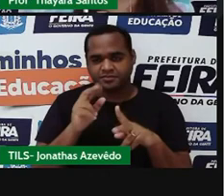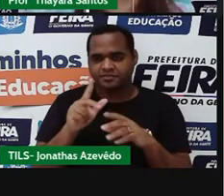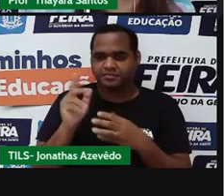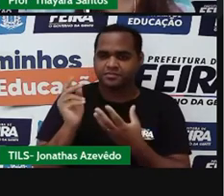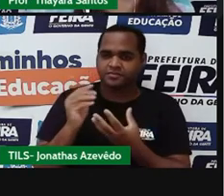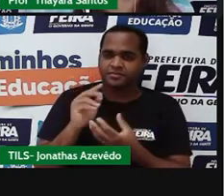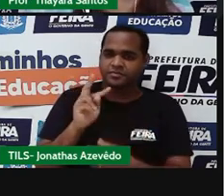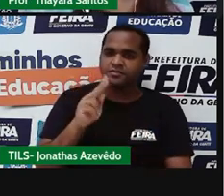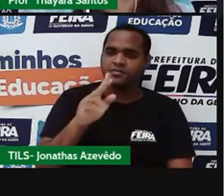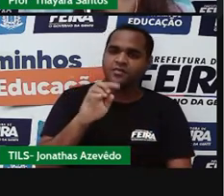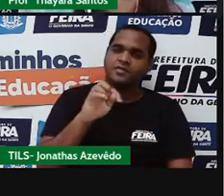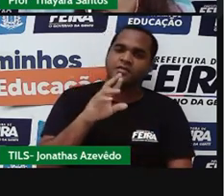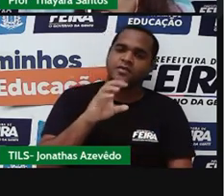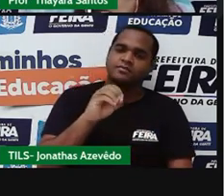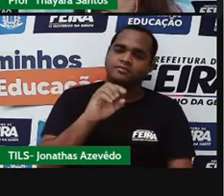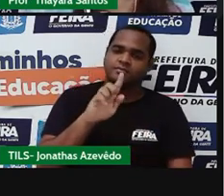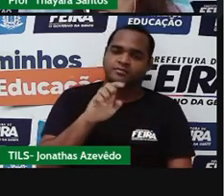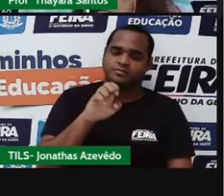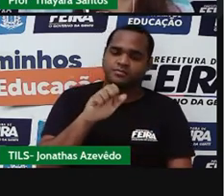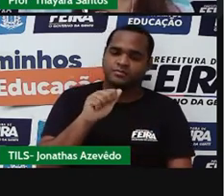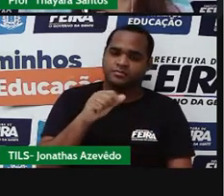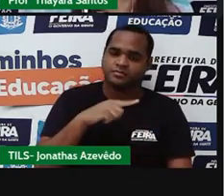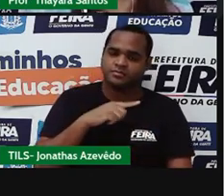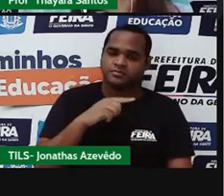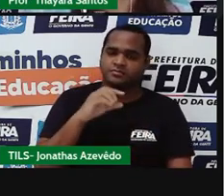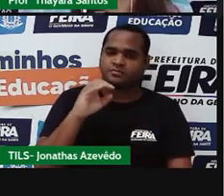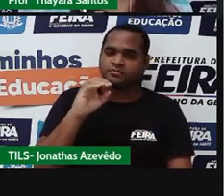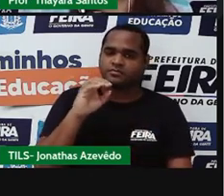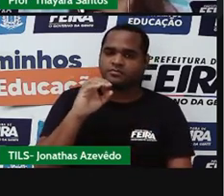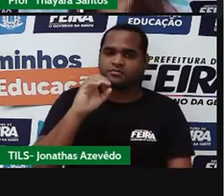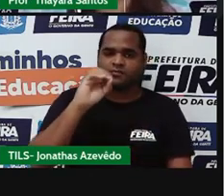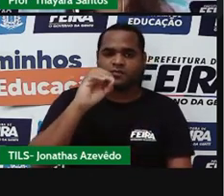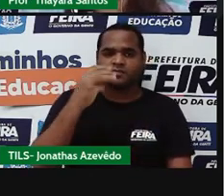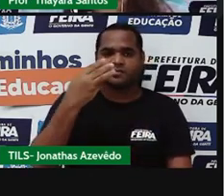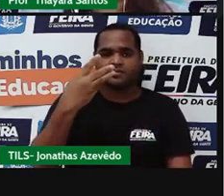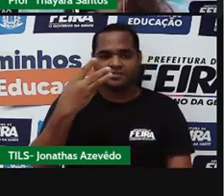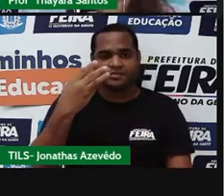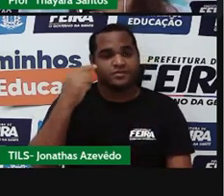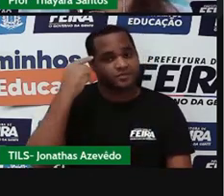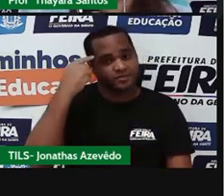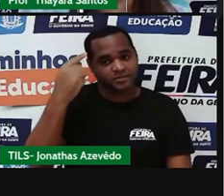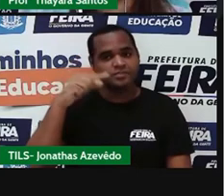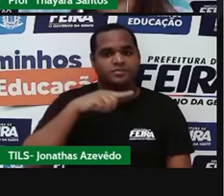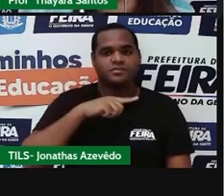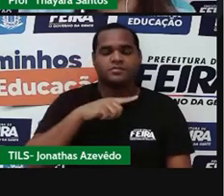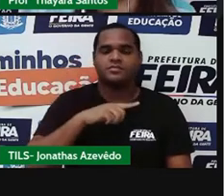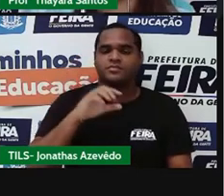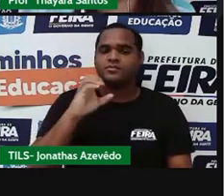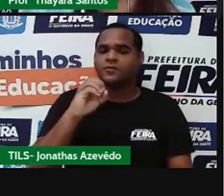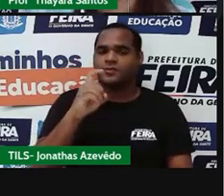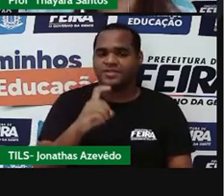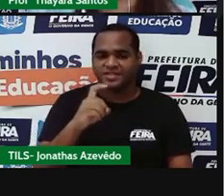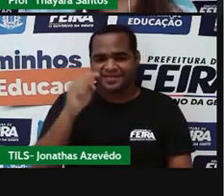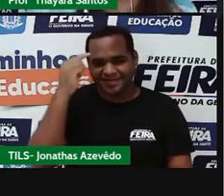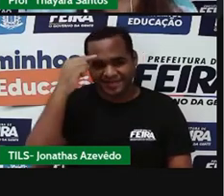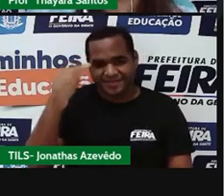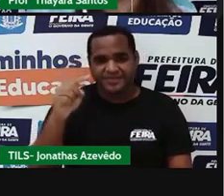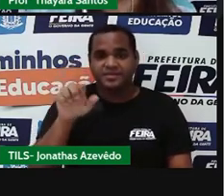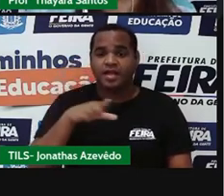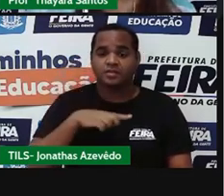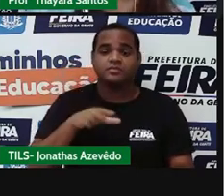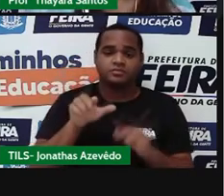heterogênea. O3, que é o ozônio, três átomos de oxigênio. Só tem oxigênio, então é uma substância